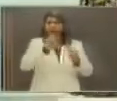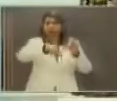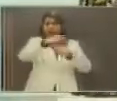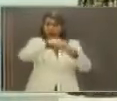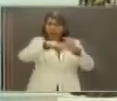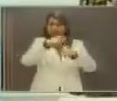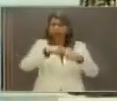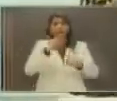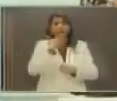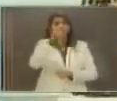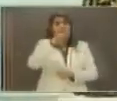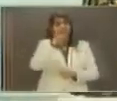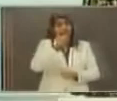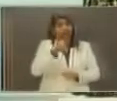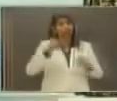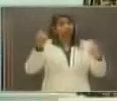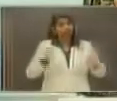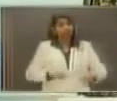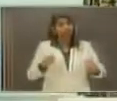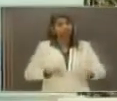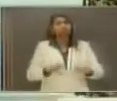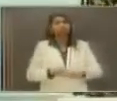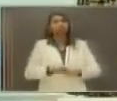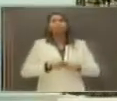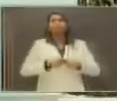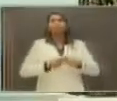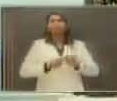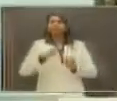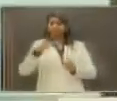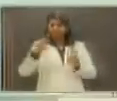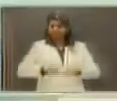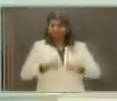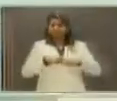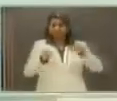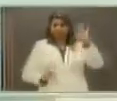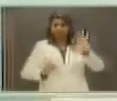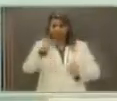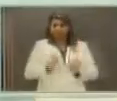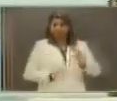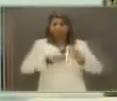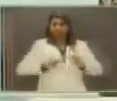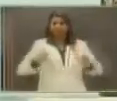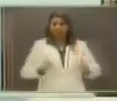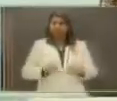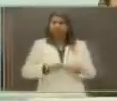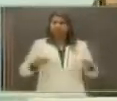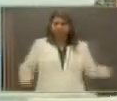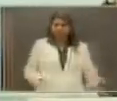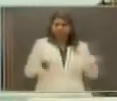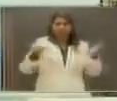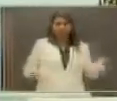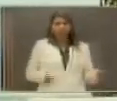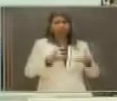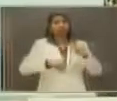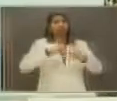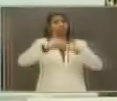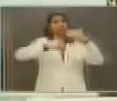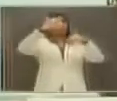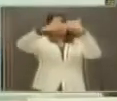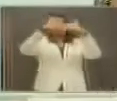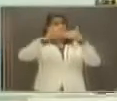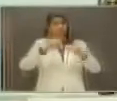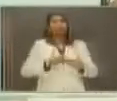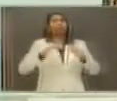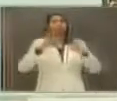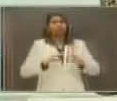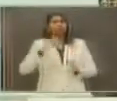Consequentemente, envolver em políticas públicas que realmente incentivem o desenvolvimento do nosso Estado